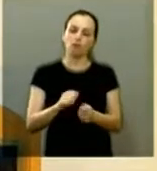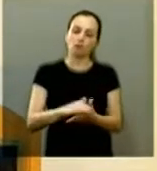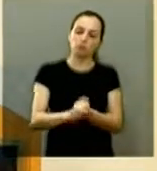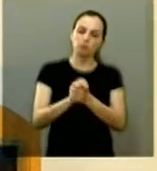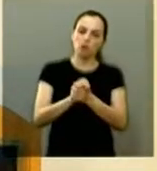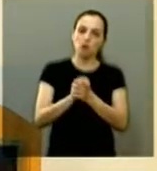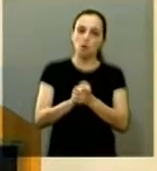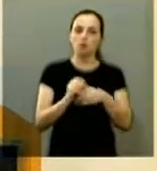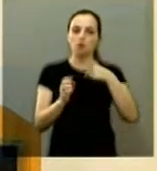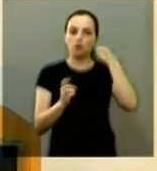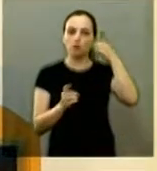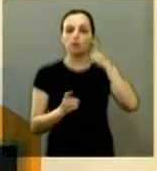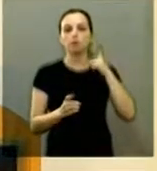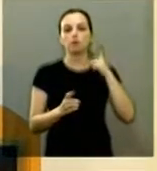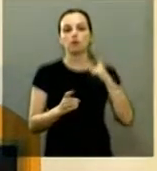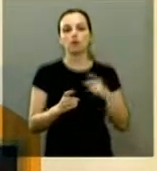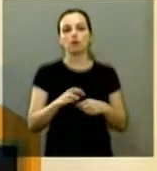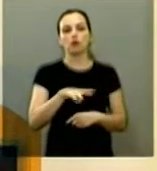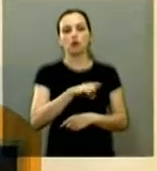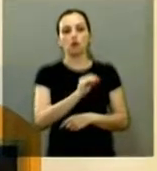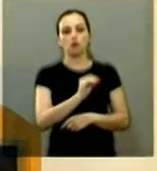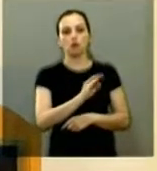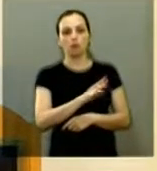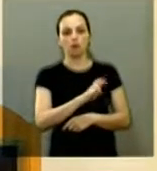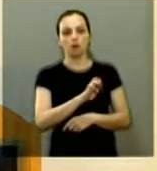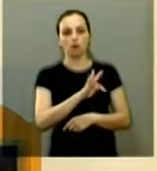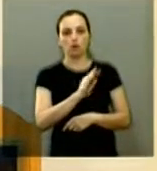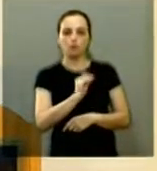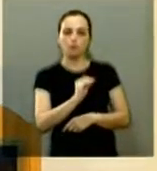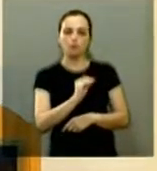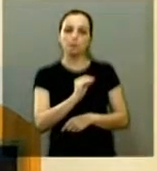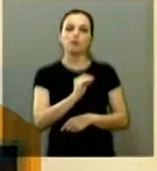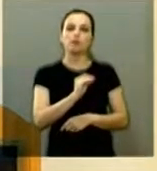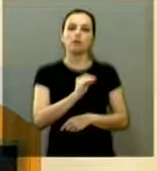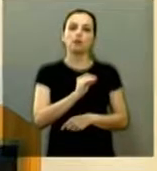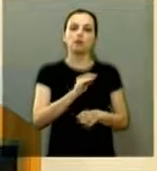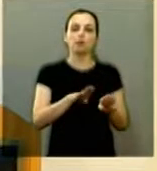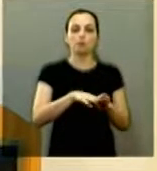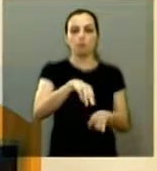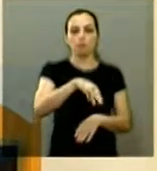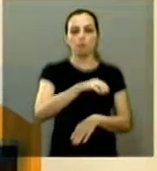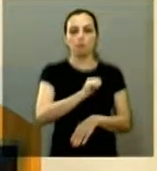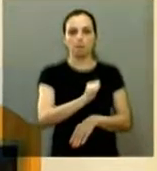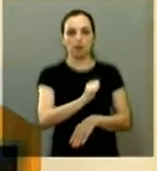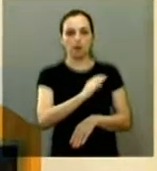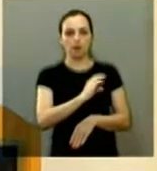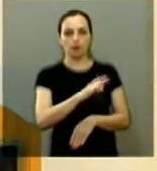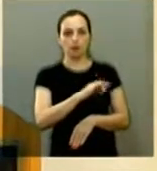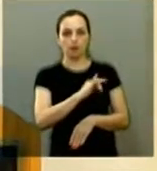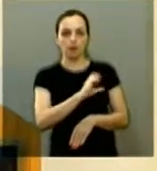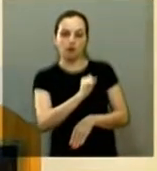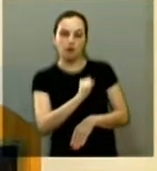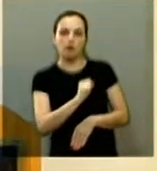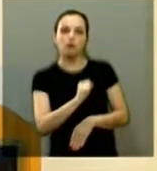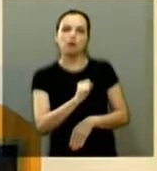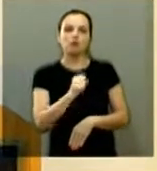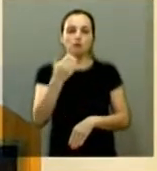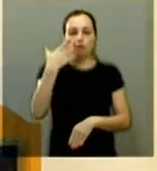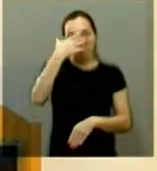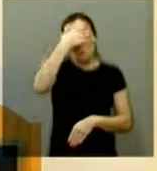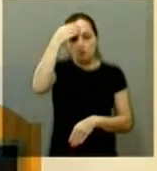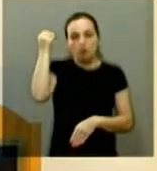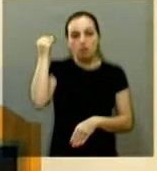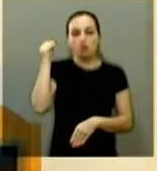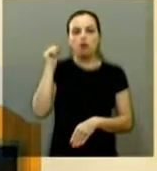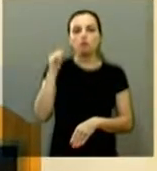deputado Roberto Massafera o Macris e por aquela ocasião acabamos esquecendo de citar então quero nesse